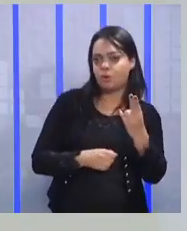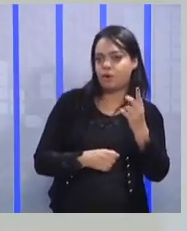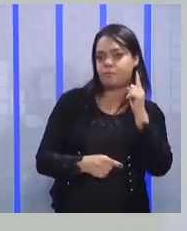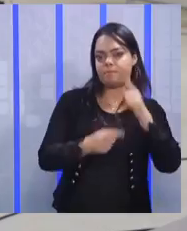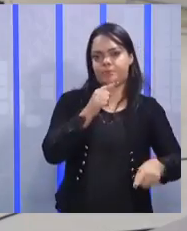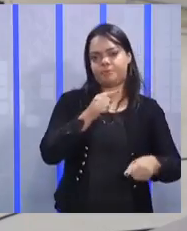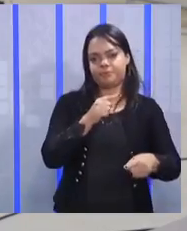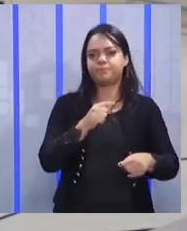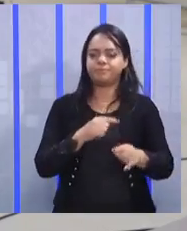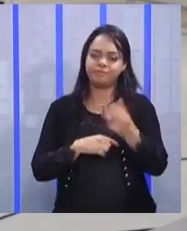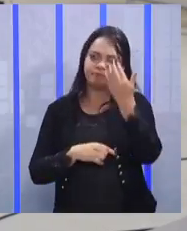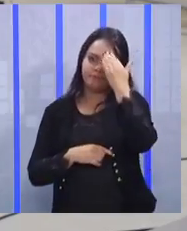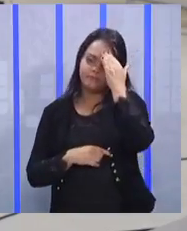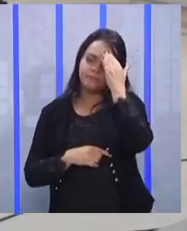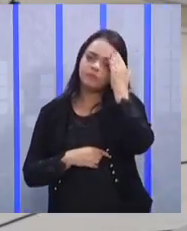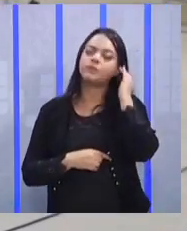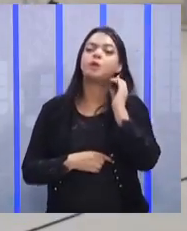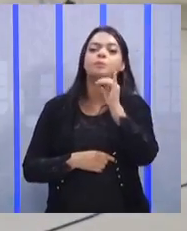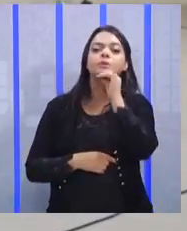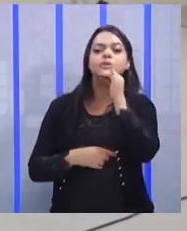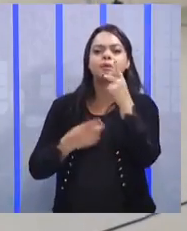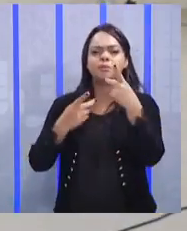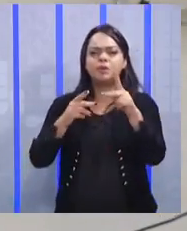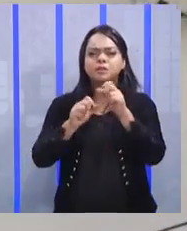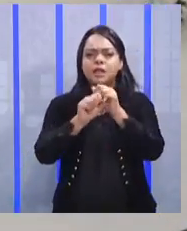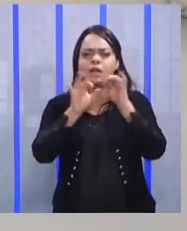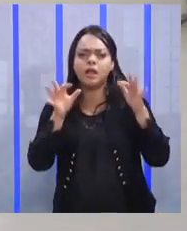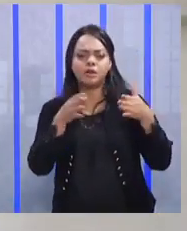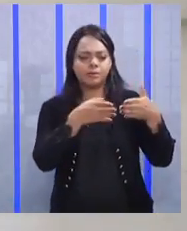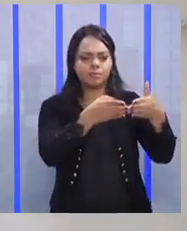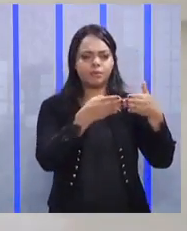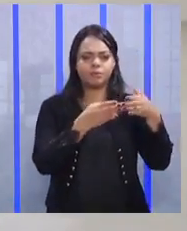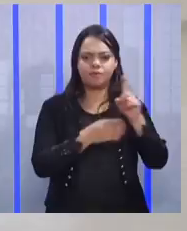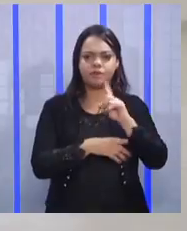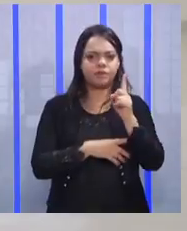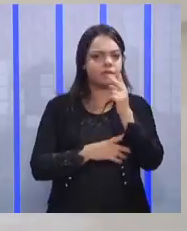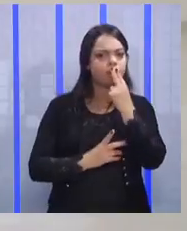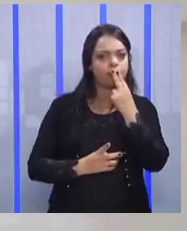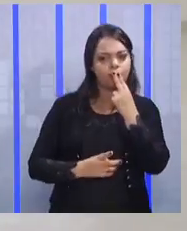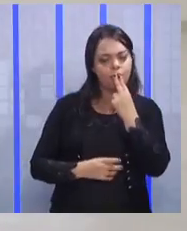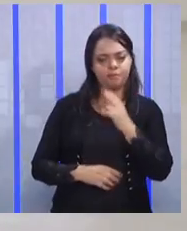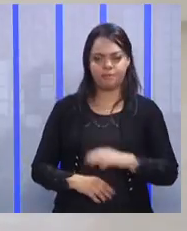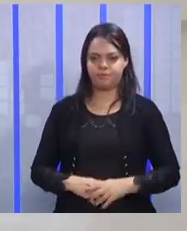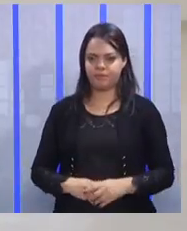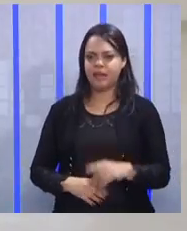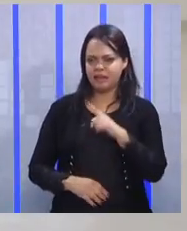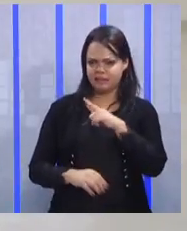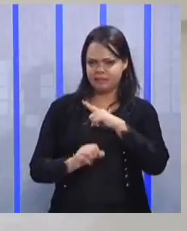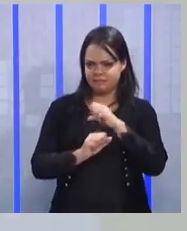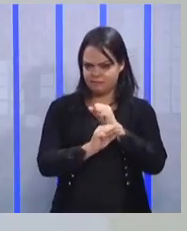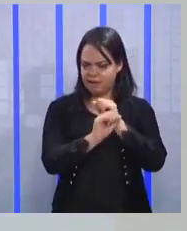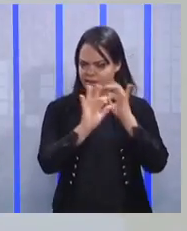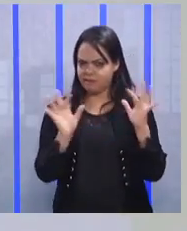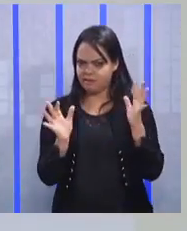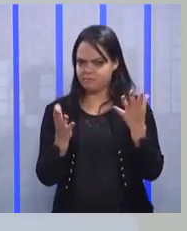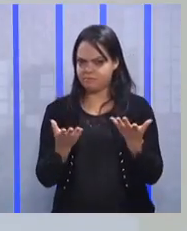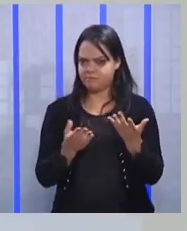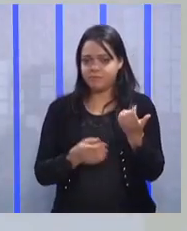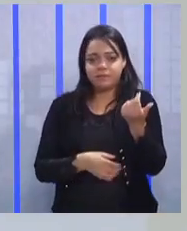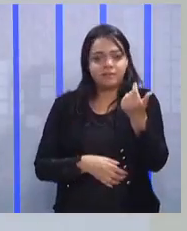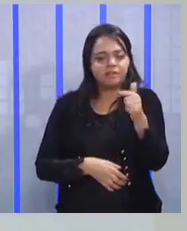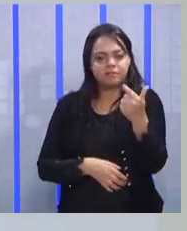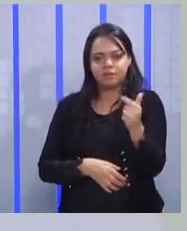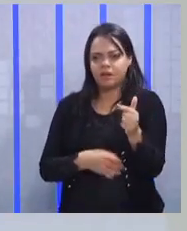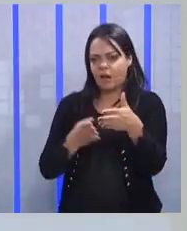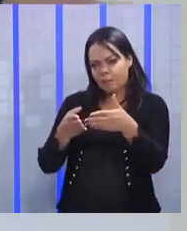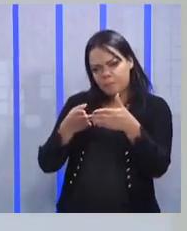Por exemplo, está sendo claro isso aqui? Por favor, não fume neste local. Tem clareza aqui? Não, gente.